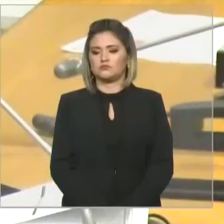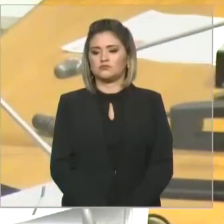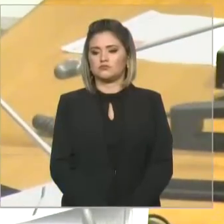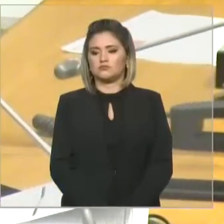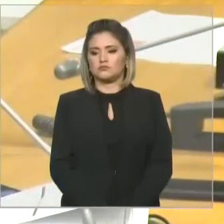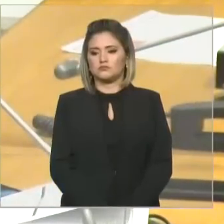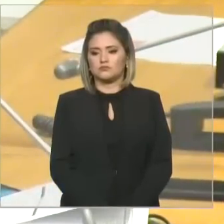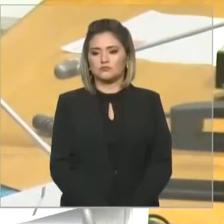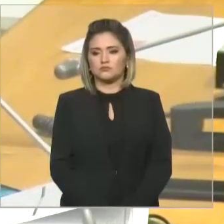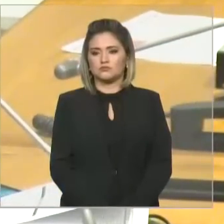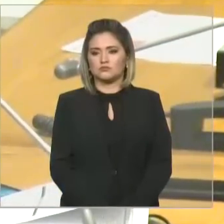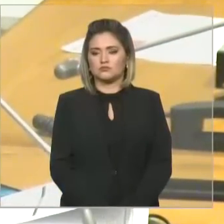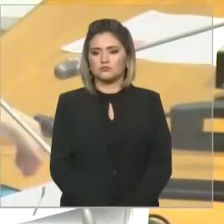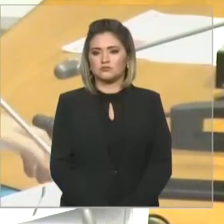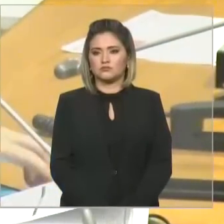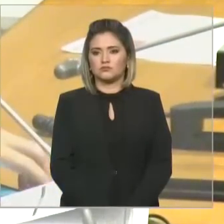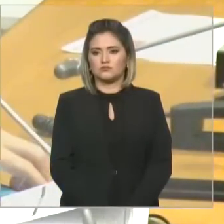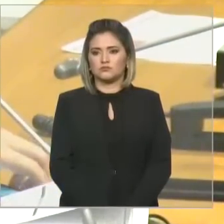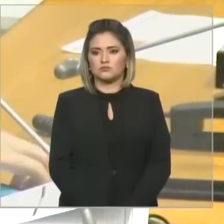do que